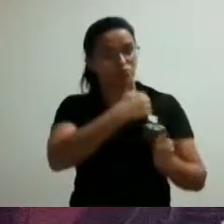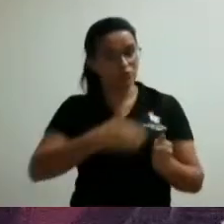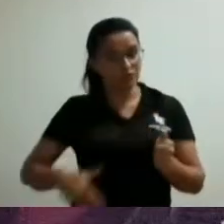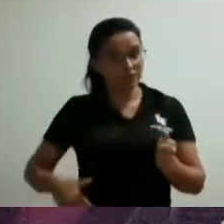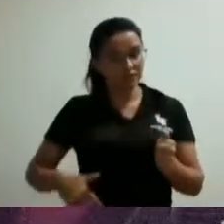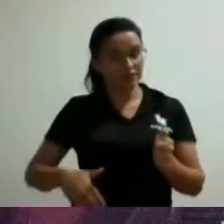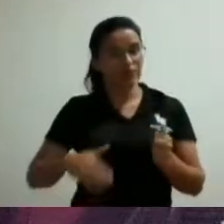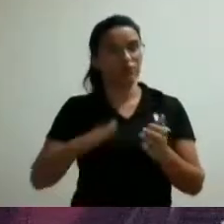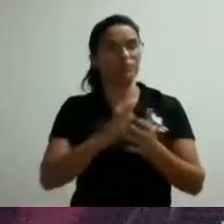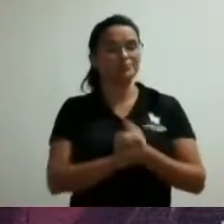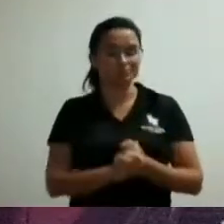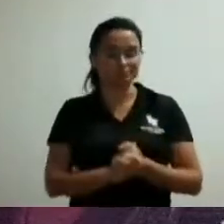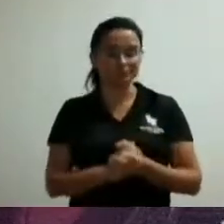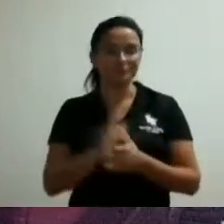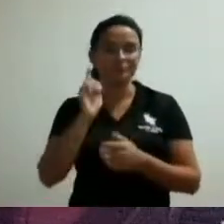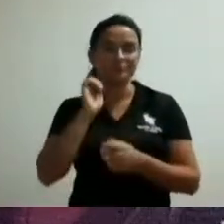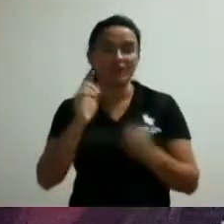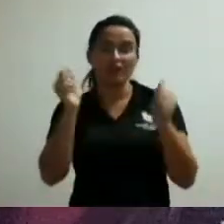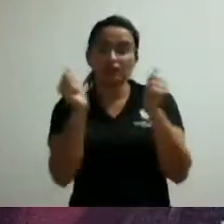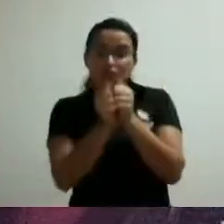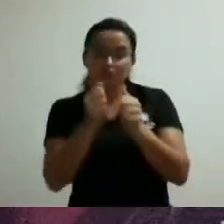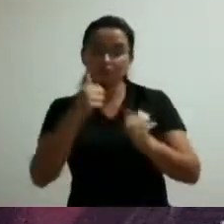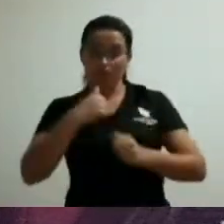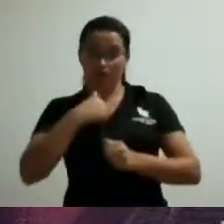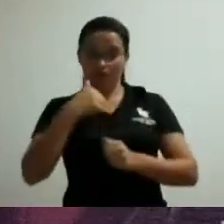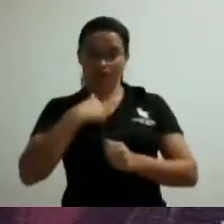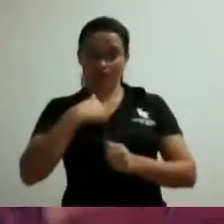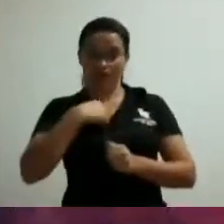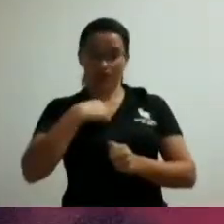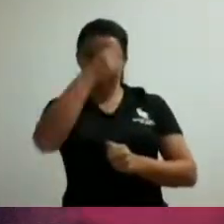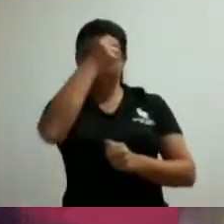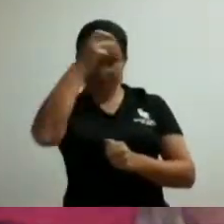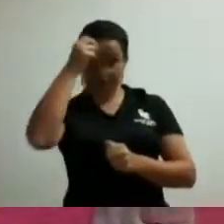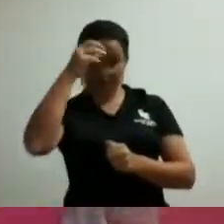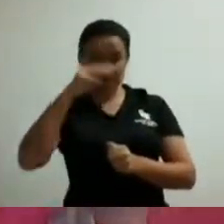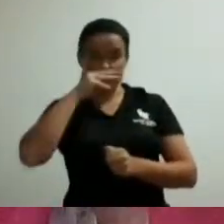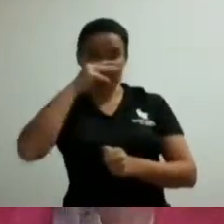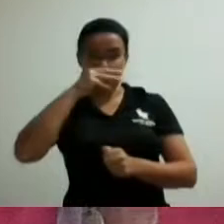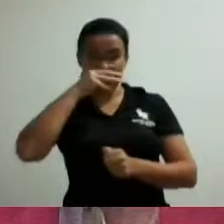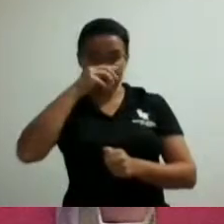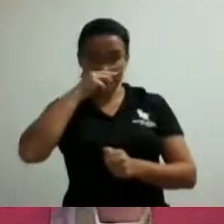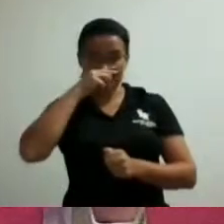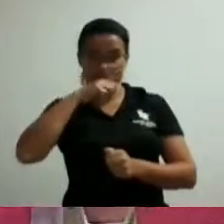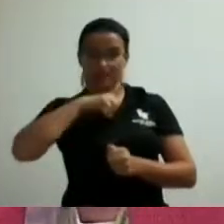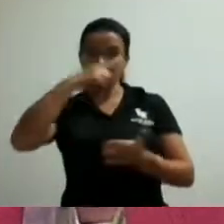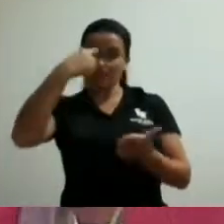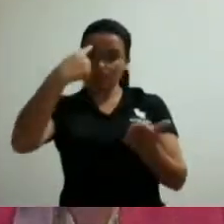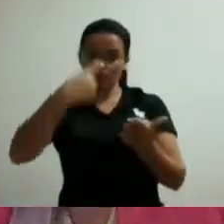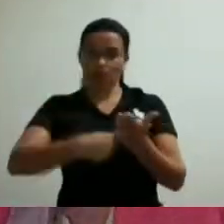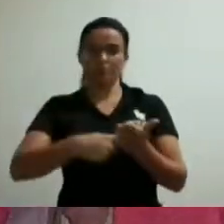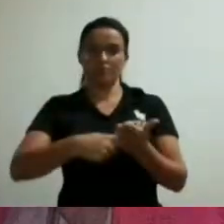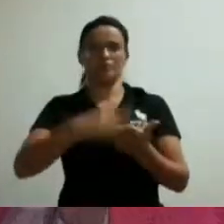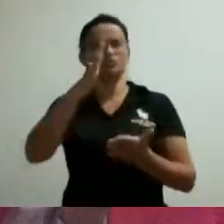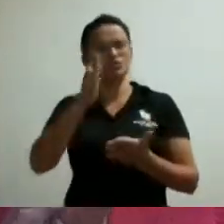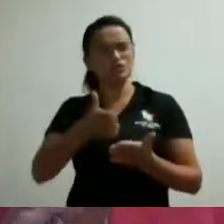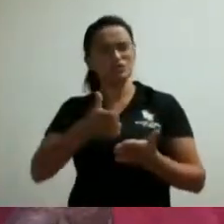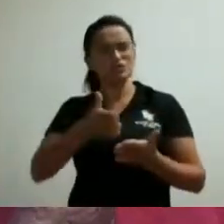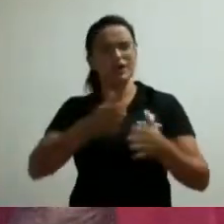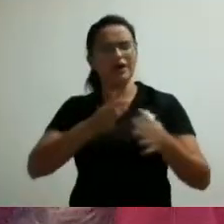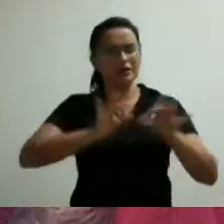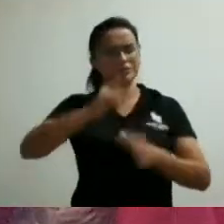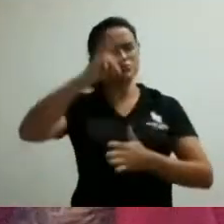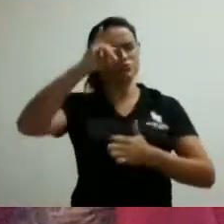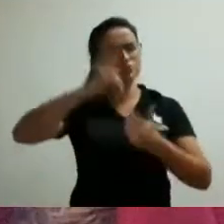estava eu e prefeita Margarida assumiu o compromisso e já está sendo preparado o documento